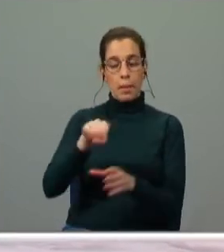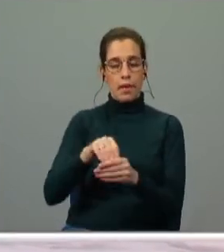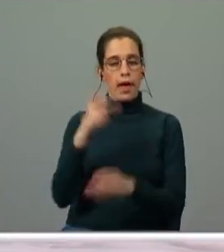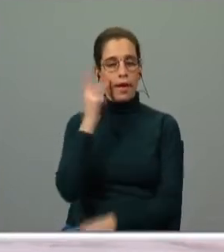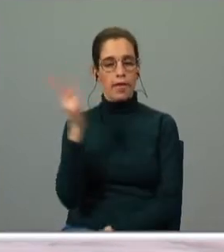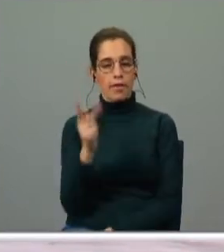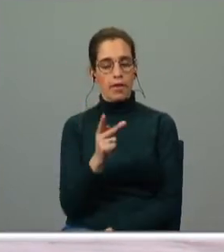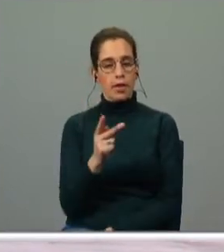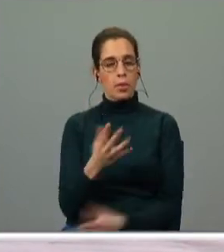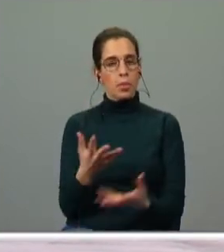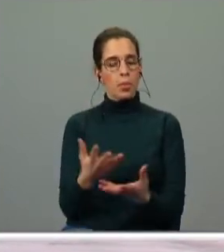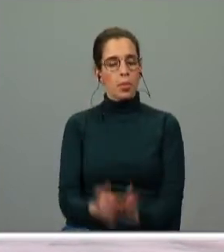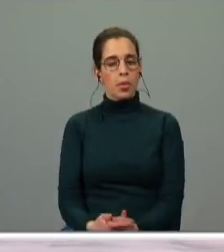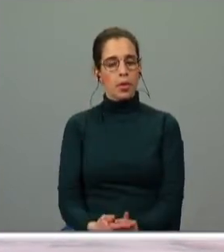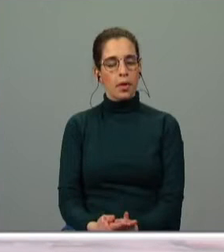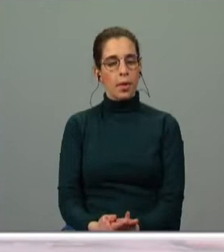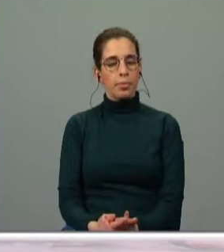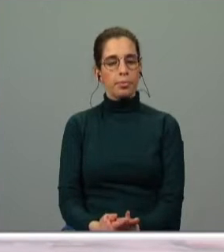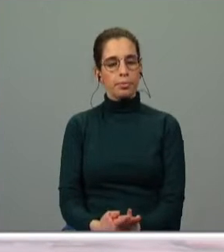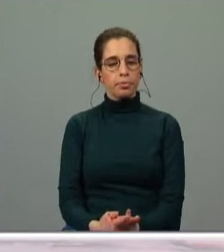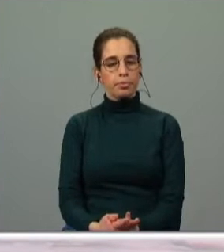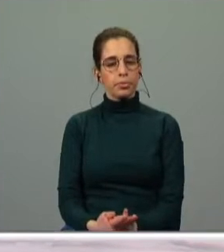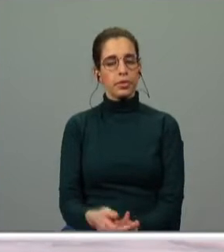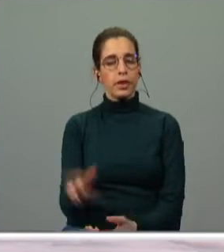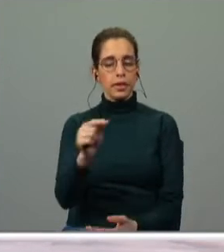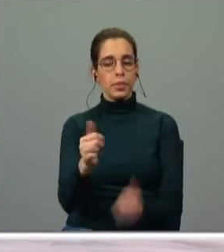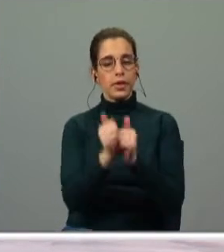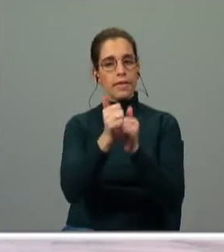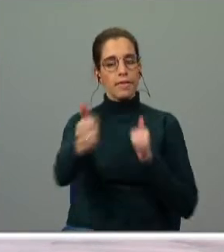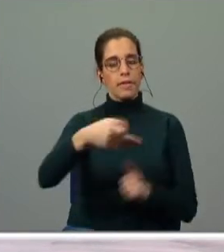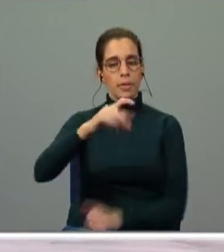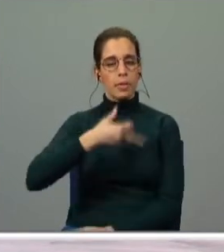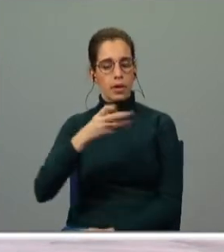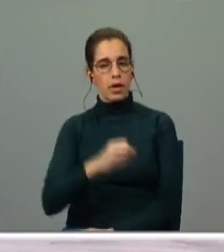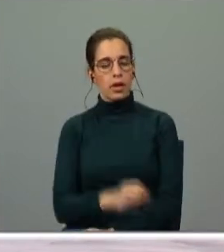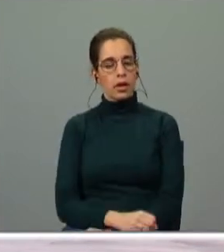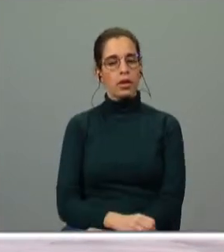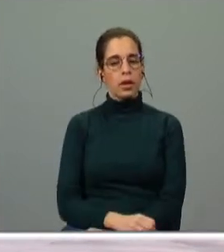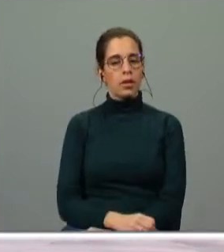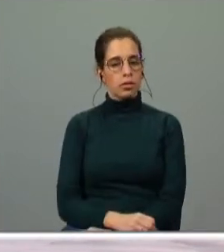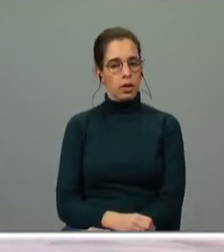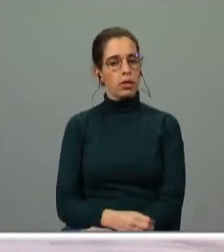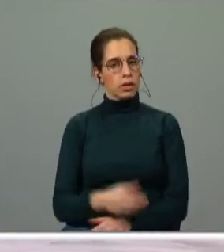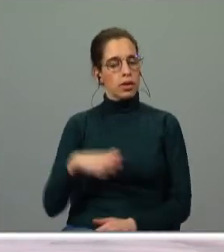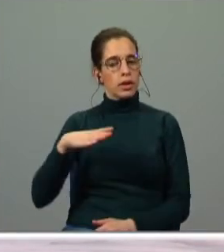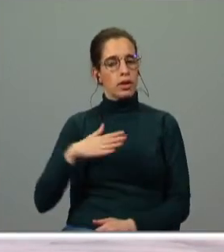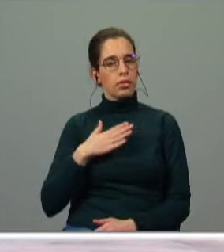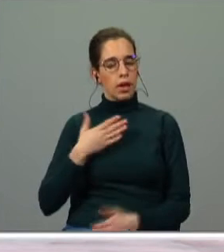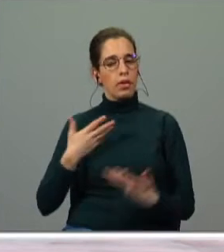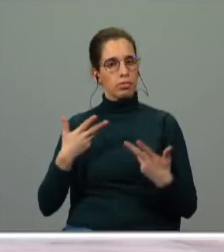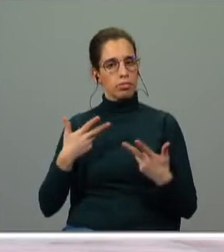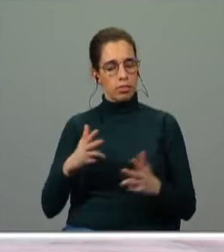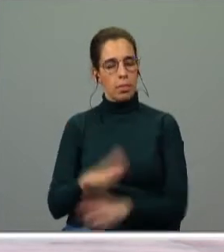sua vida seja poupada mas que implica também que ela seja afastada de Pedro e ela está disposta a aceitar esse destino